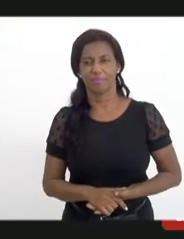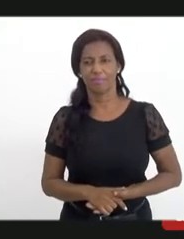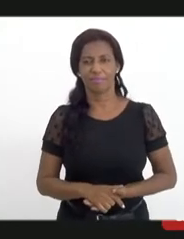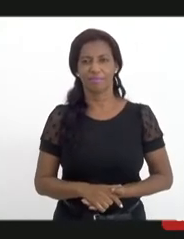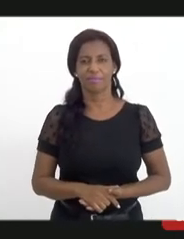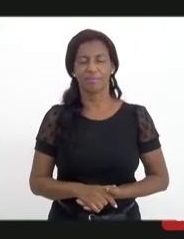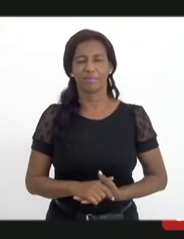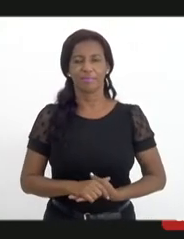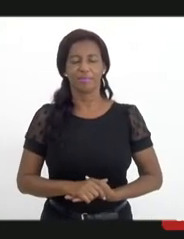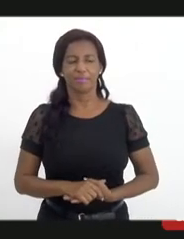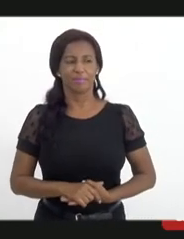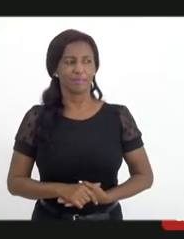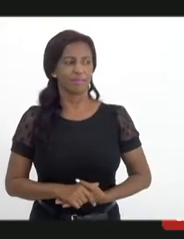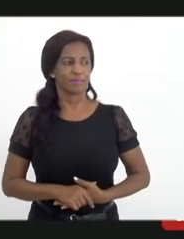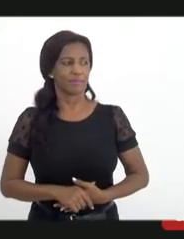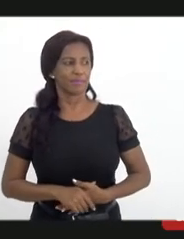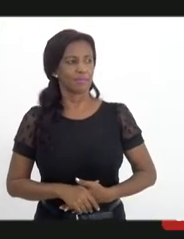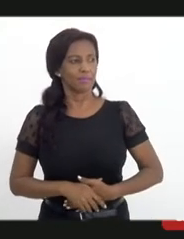Obrigada.